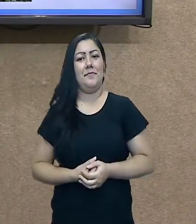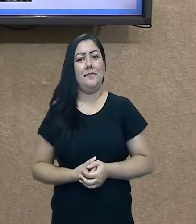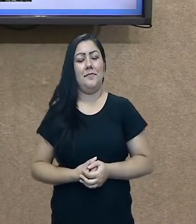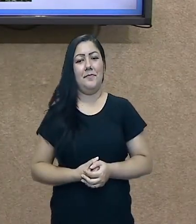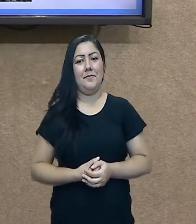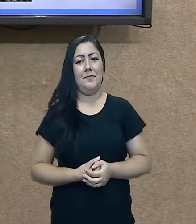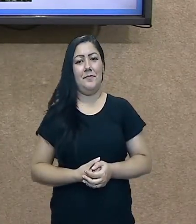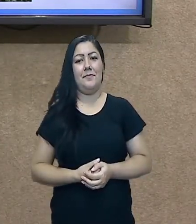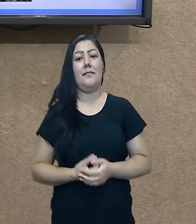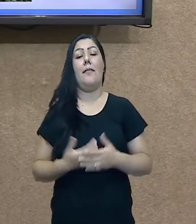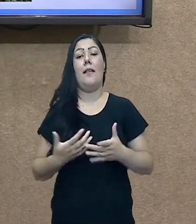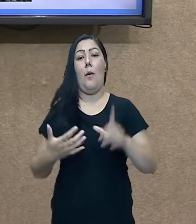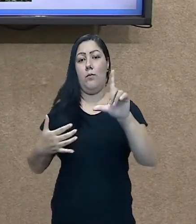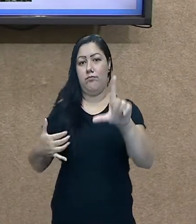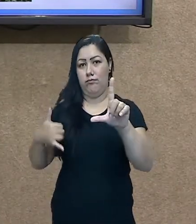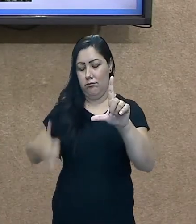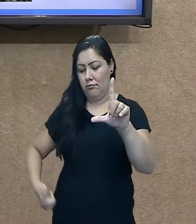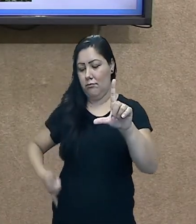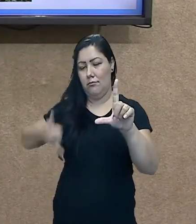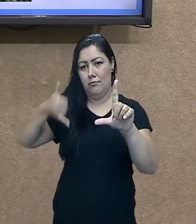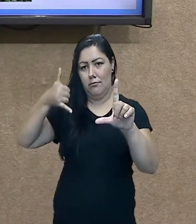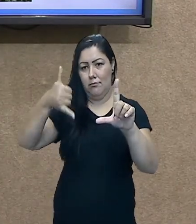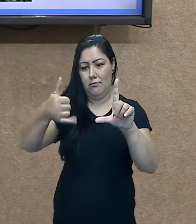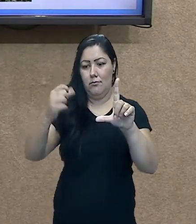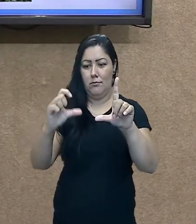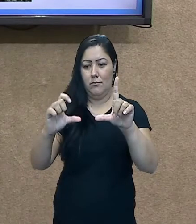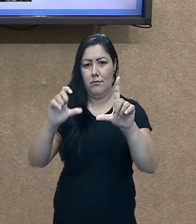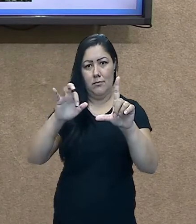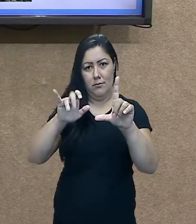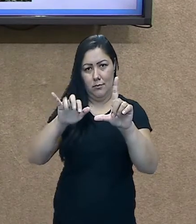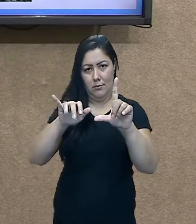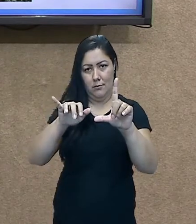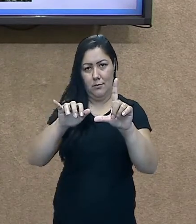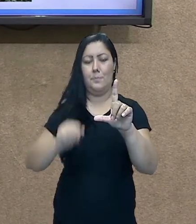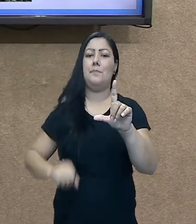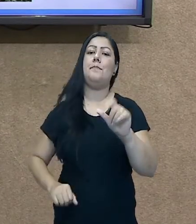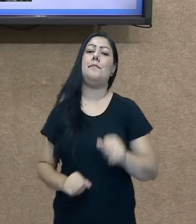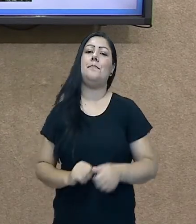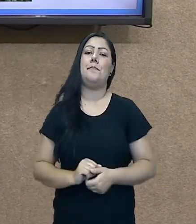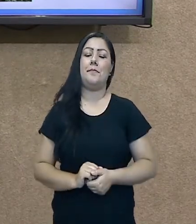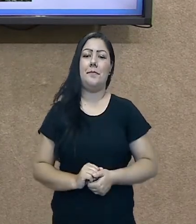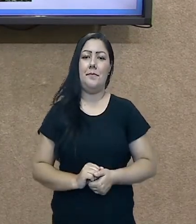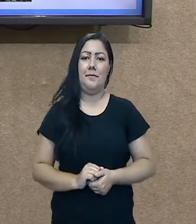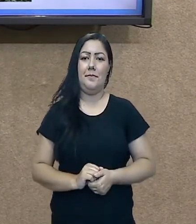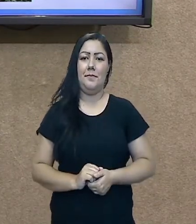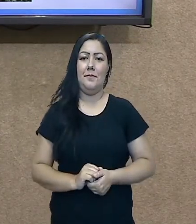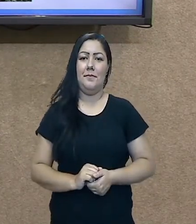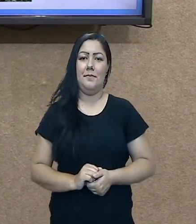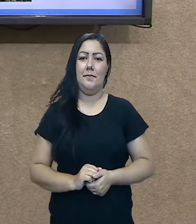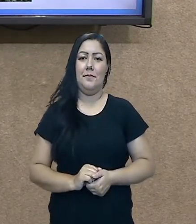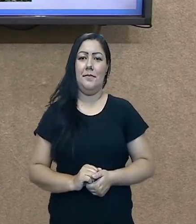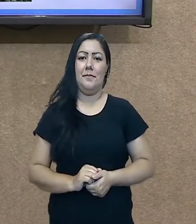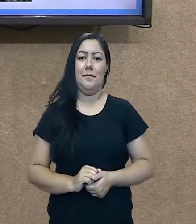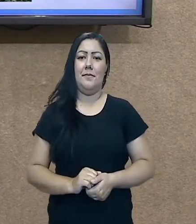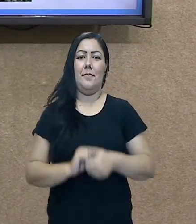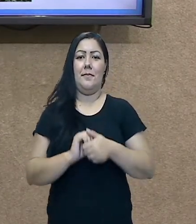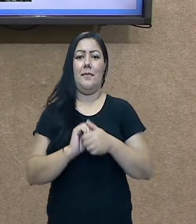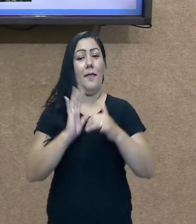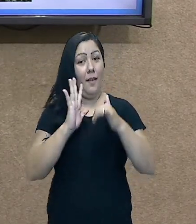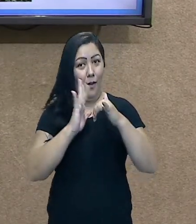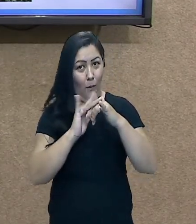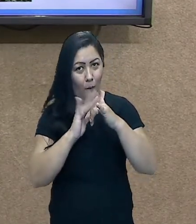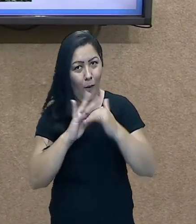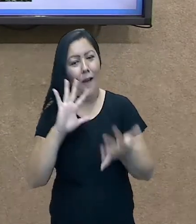você ir apontar a câmera do seu celular para a imagem que aparece no canto da tela. e se